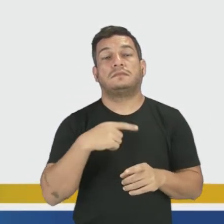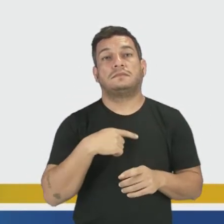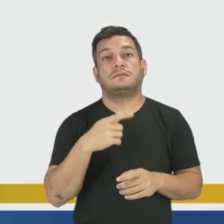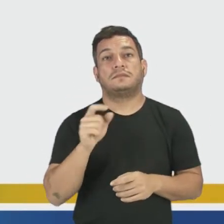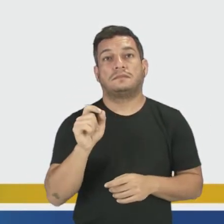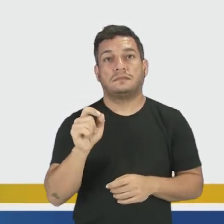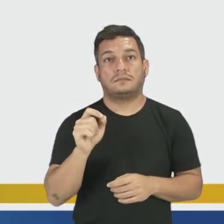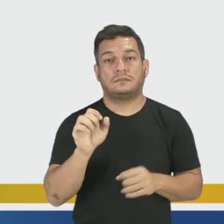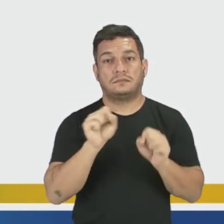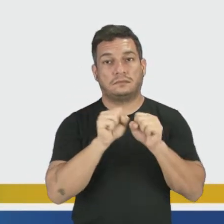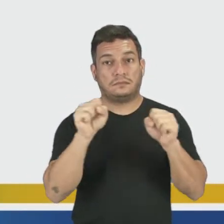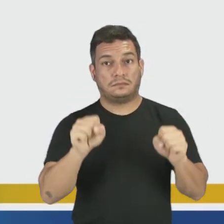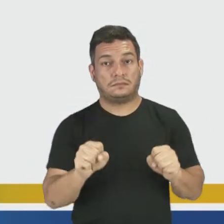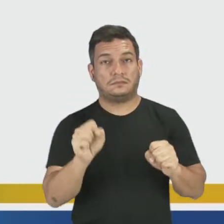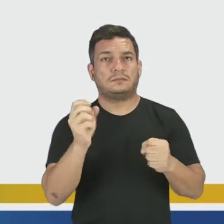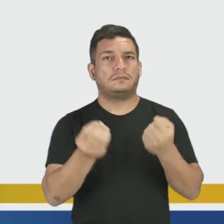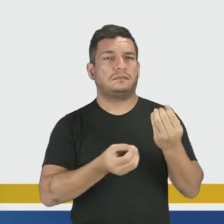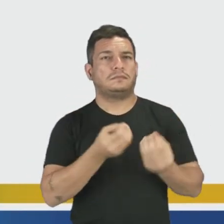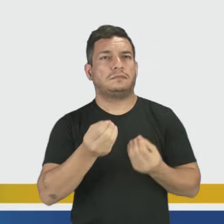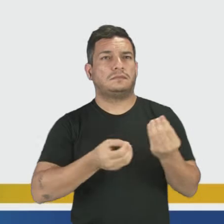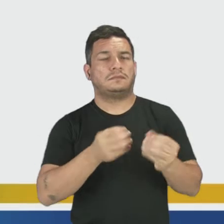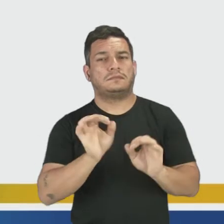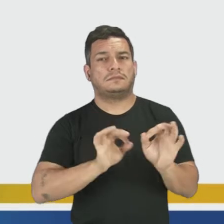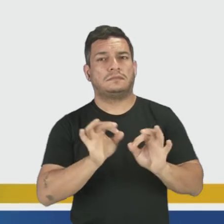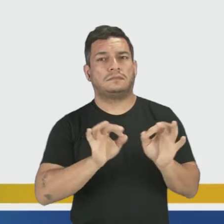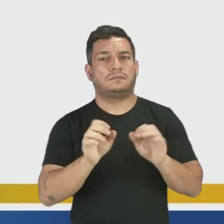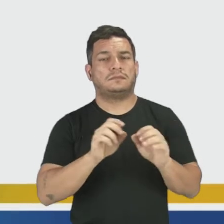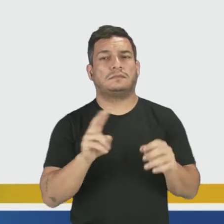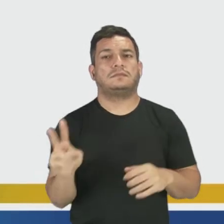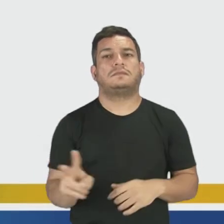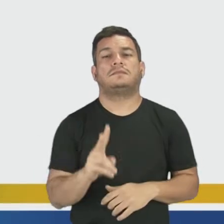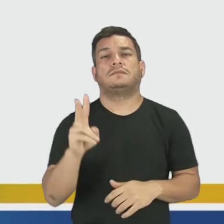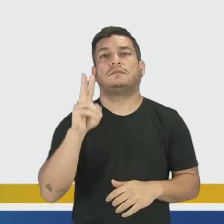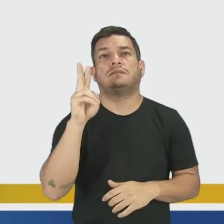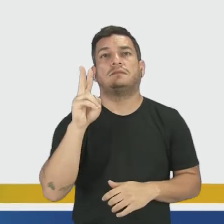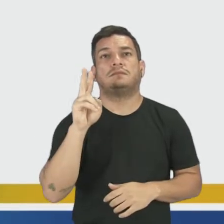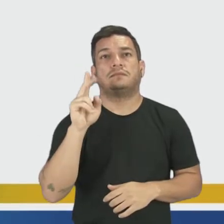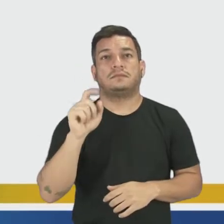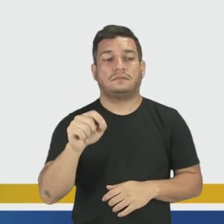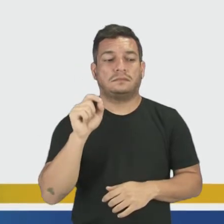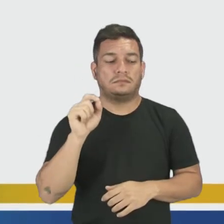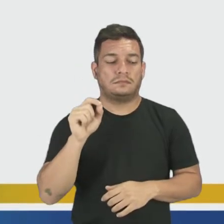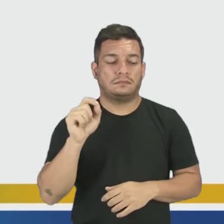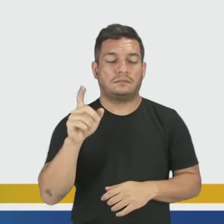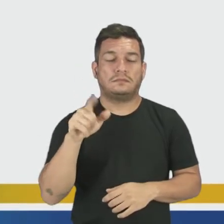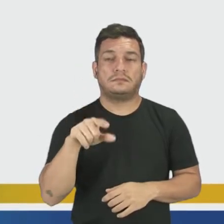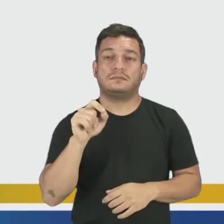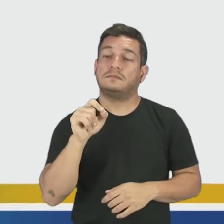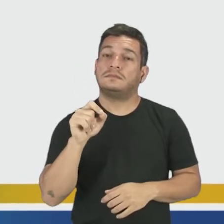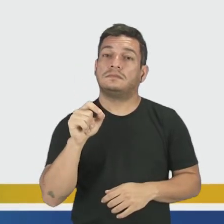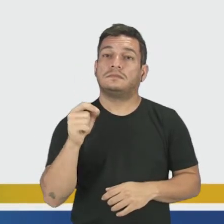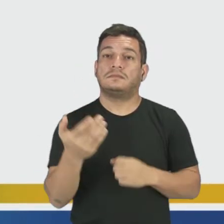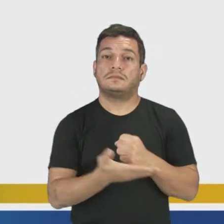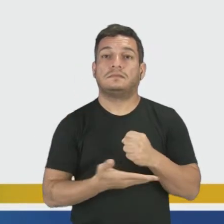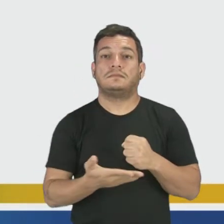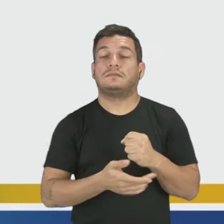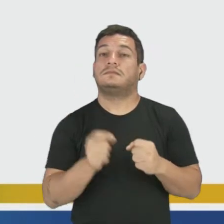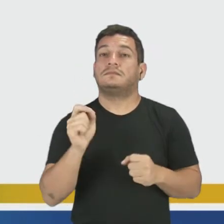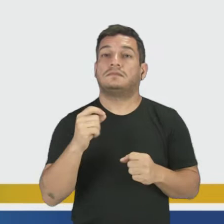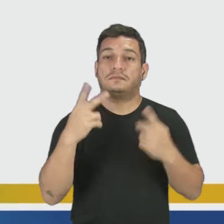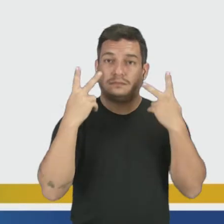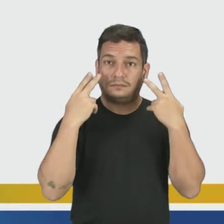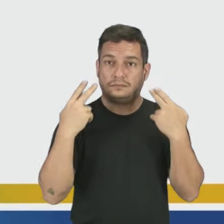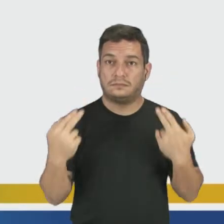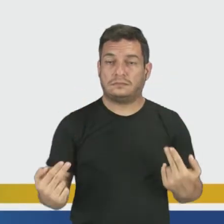organizado um sistema. E como é que é construído esses valores? Esses valores, eles são construídos através da nossa